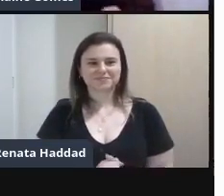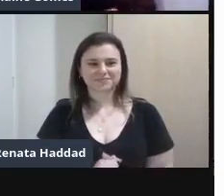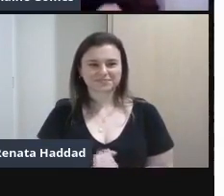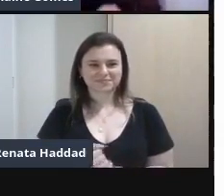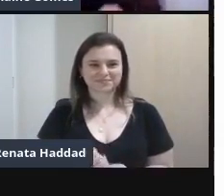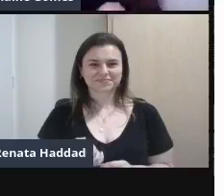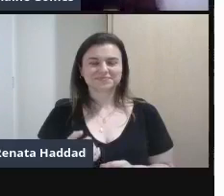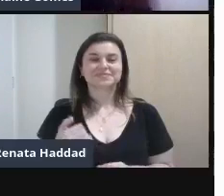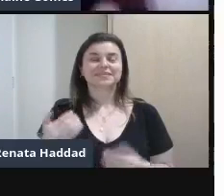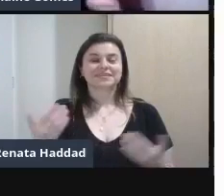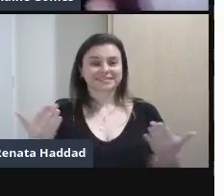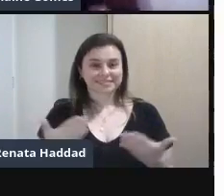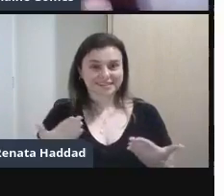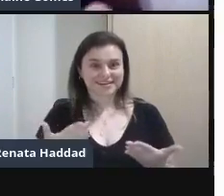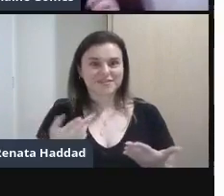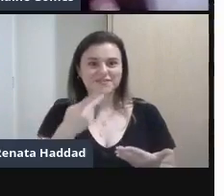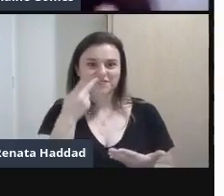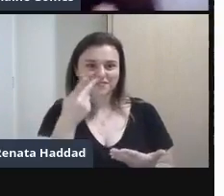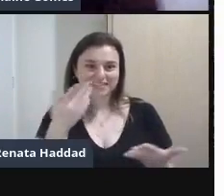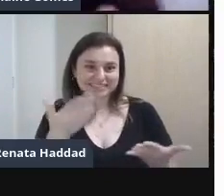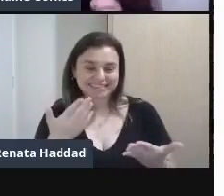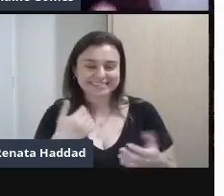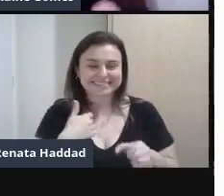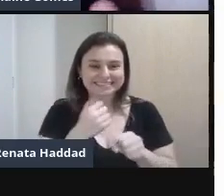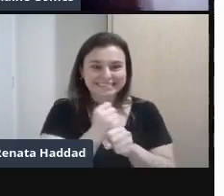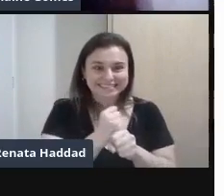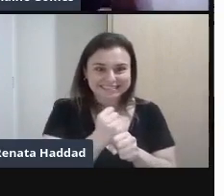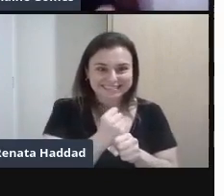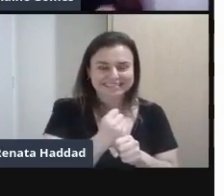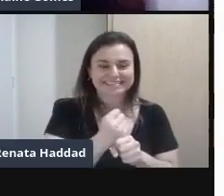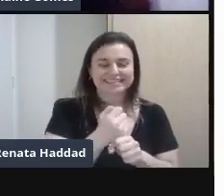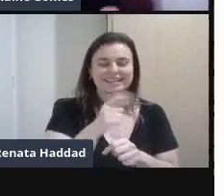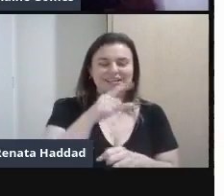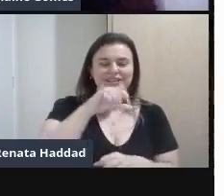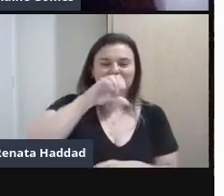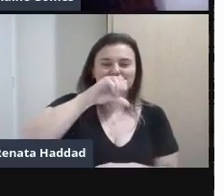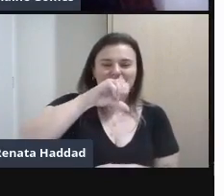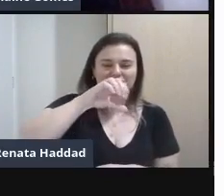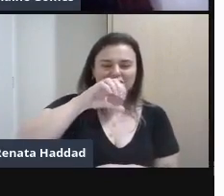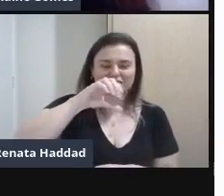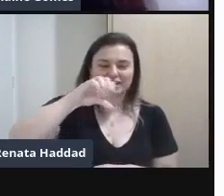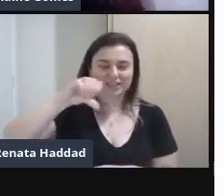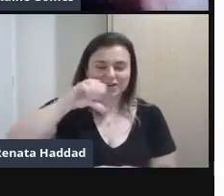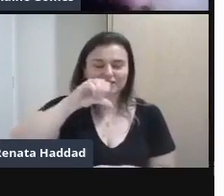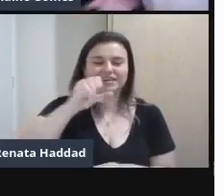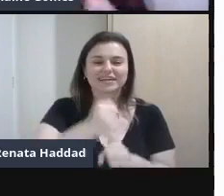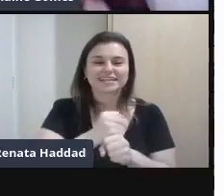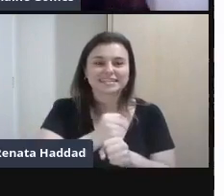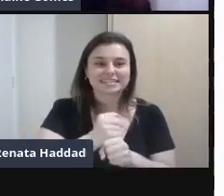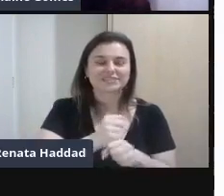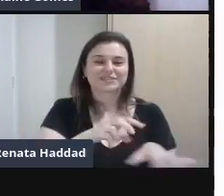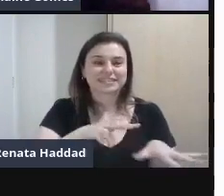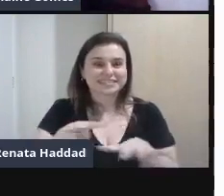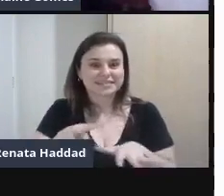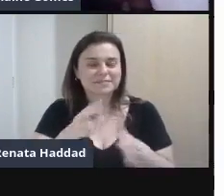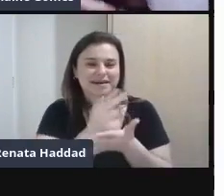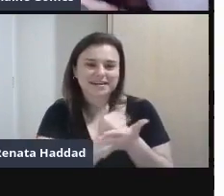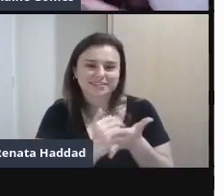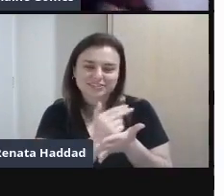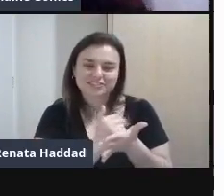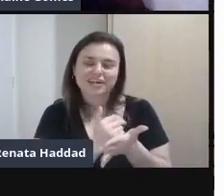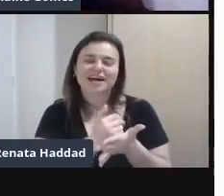comemorando Este ano 99 anos Da semana de arte Moderna De 22 Ou seja No que vem